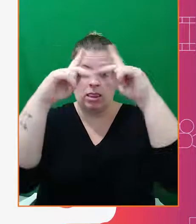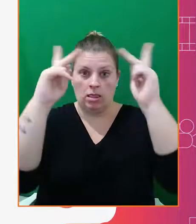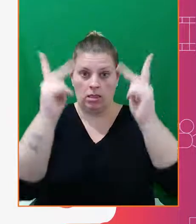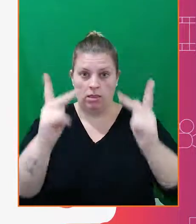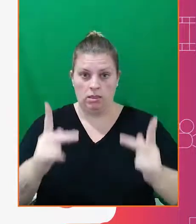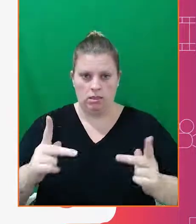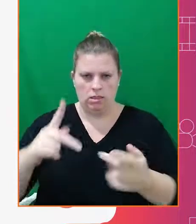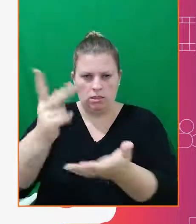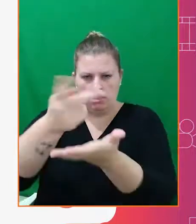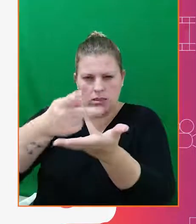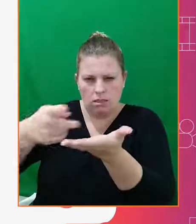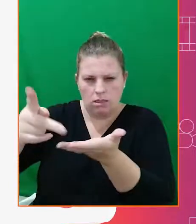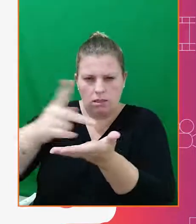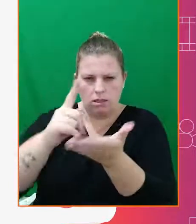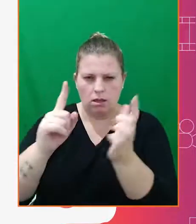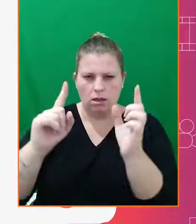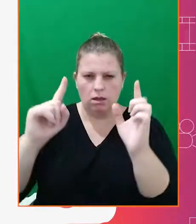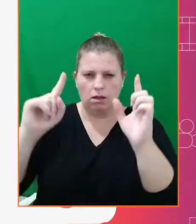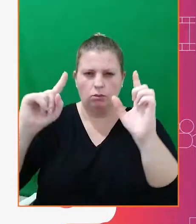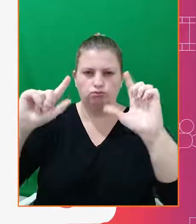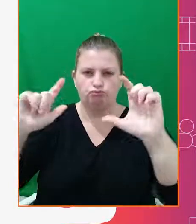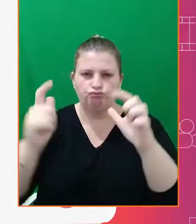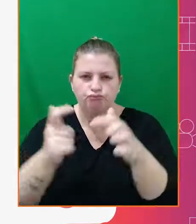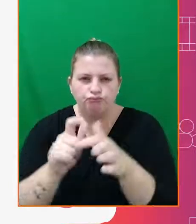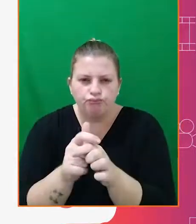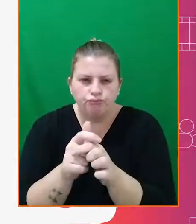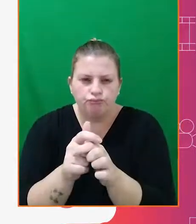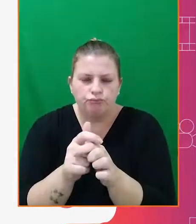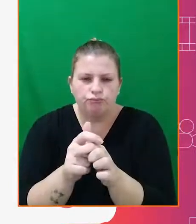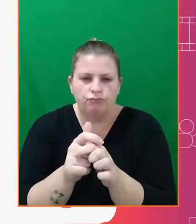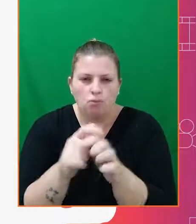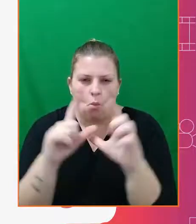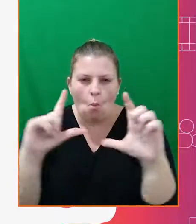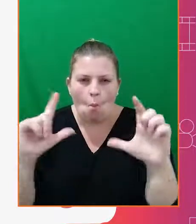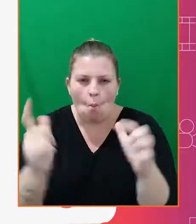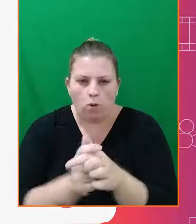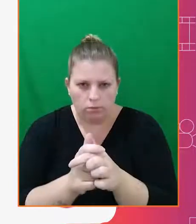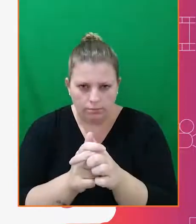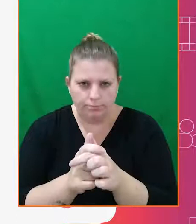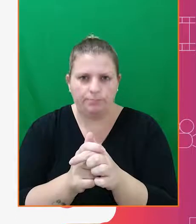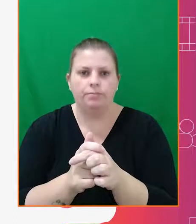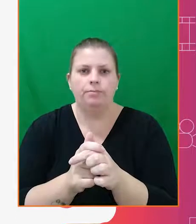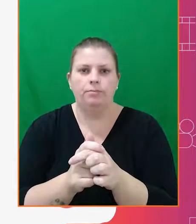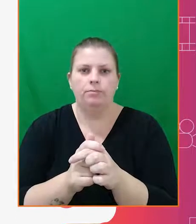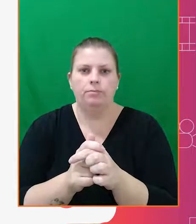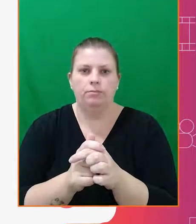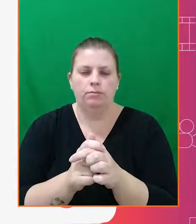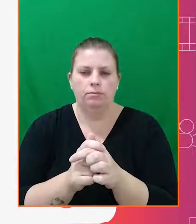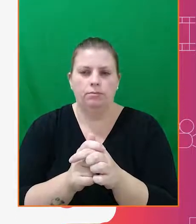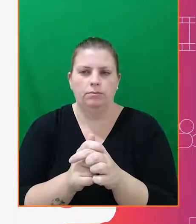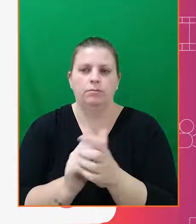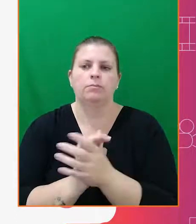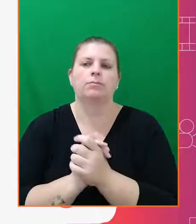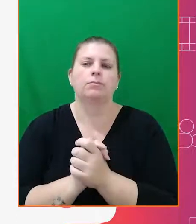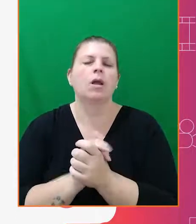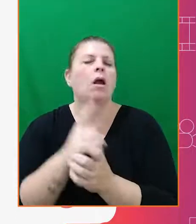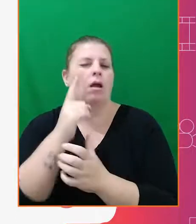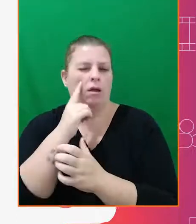desenho e de toda a ação que o personagem vai executar em uma só linha.